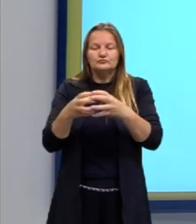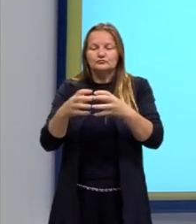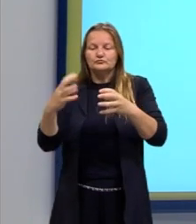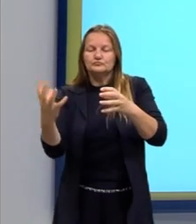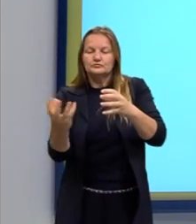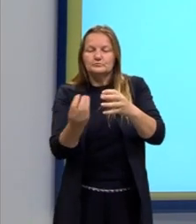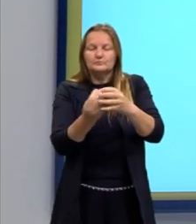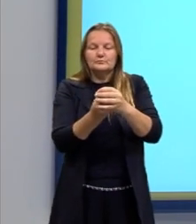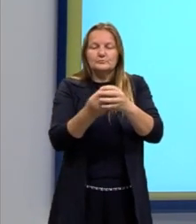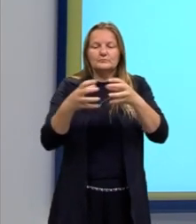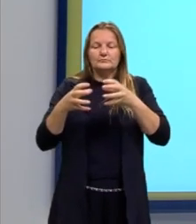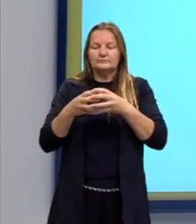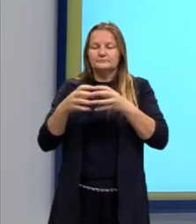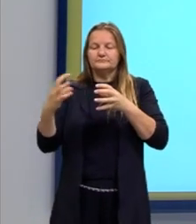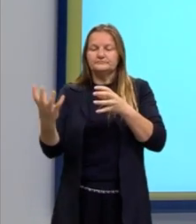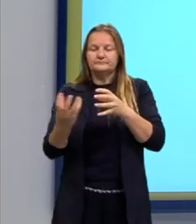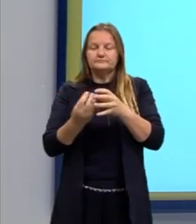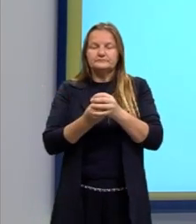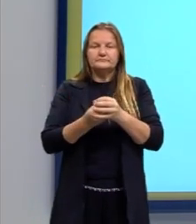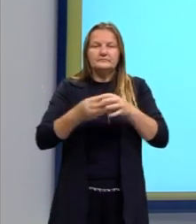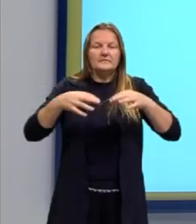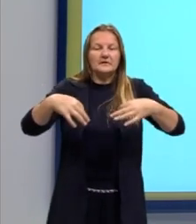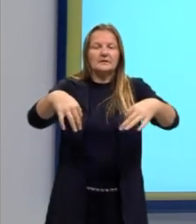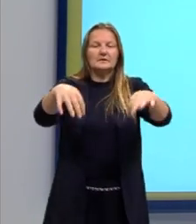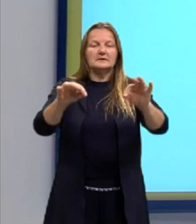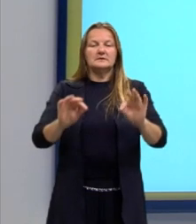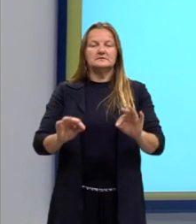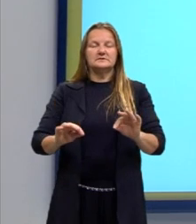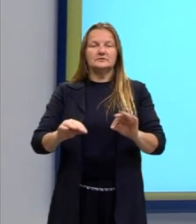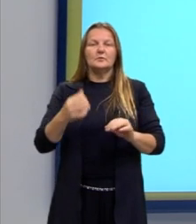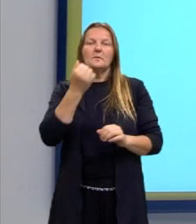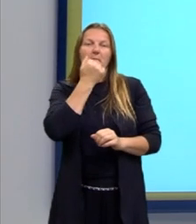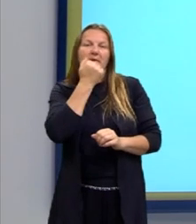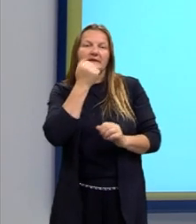essas combinações entre tecidos e pedras.